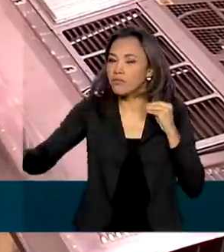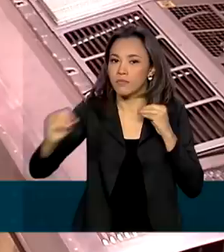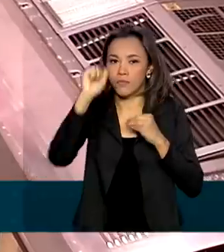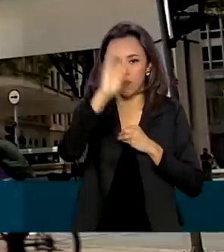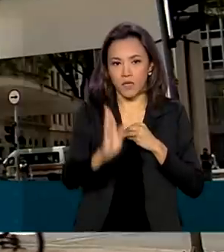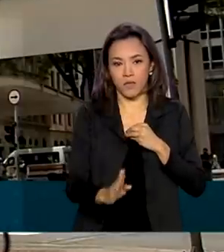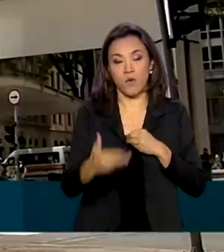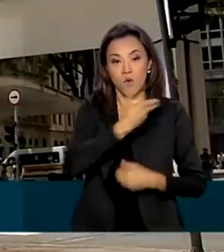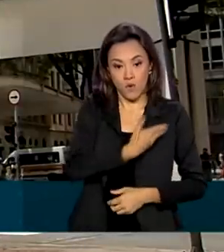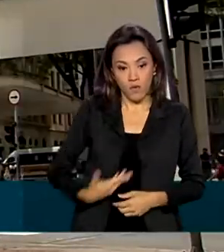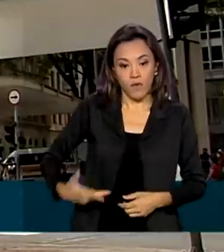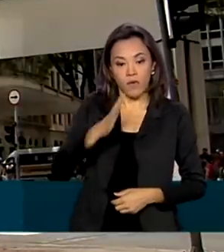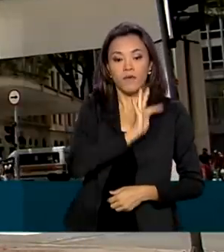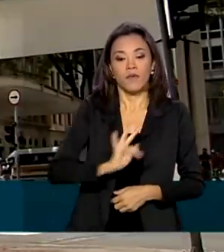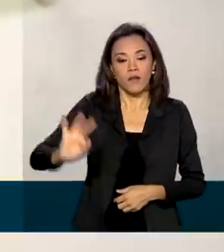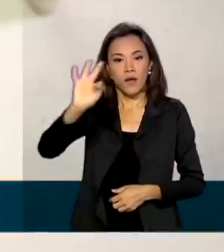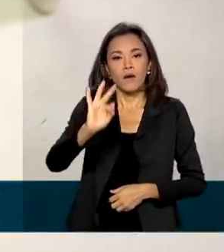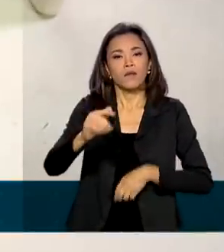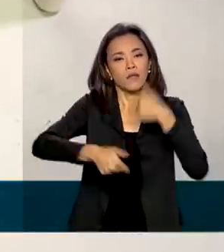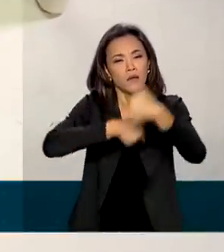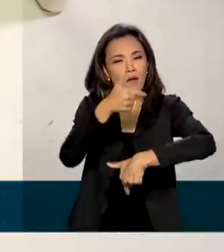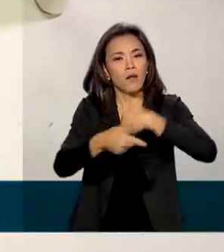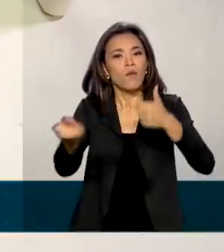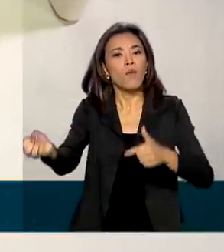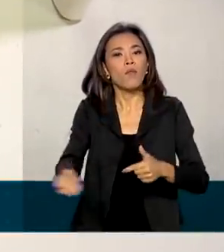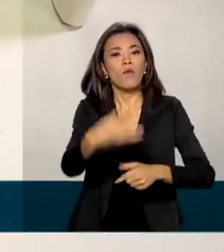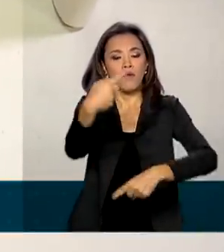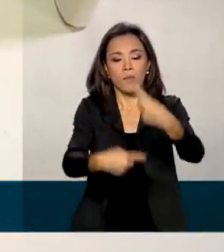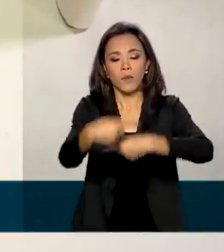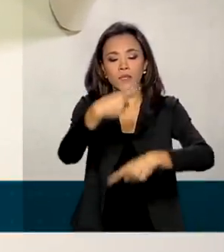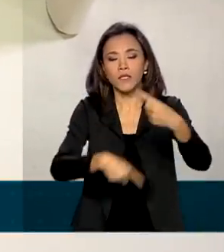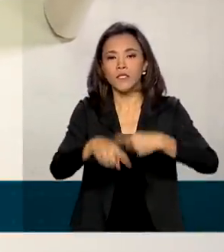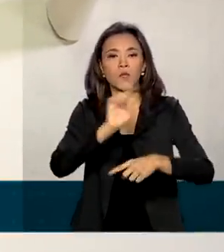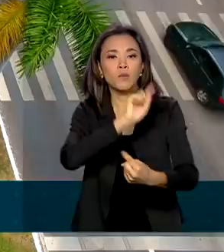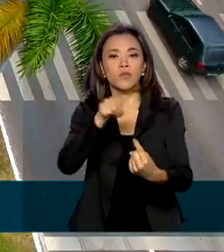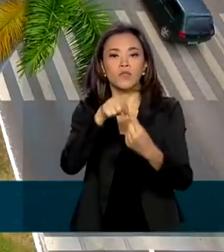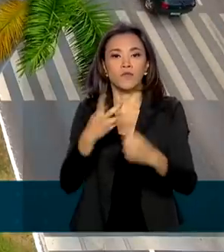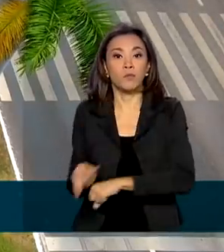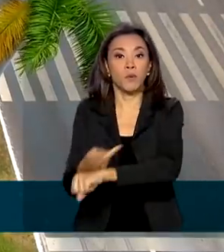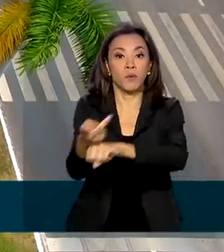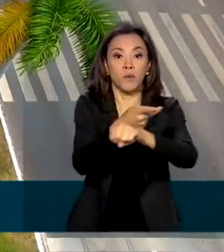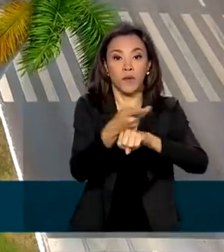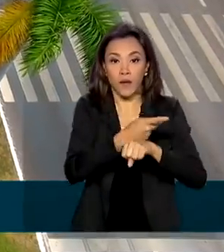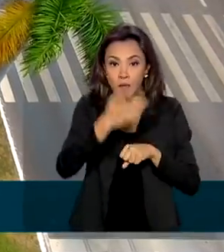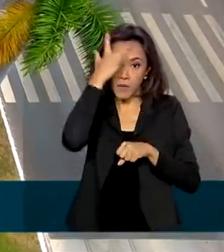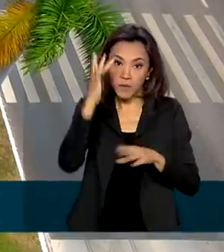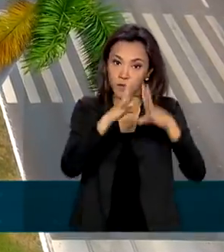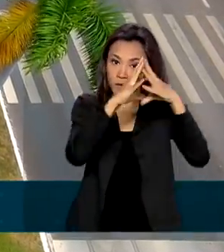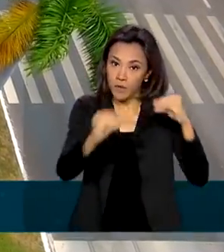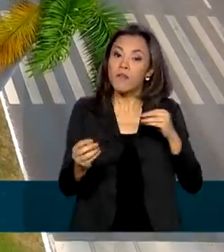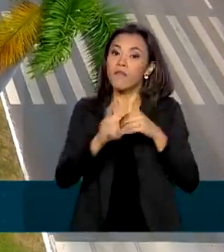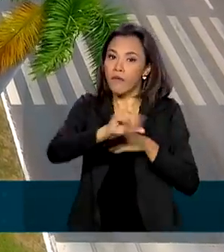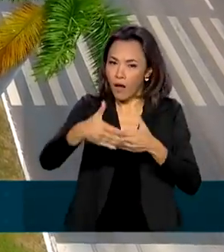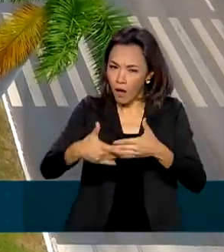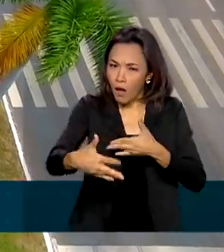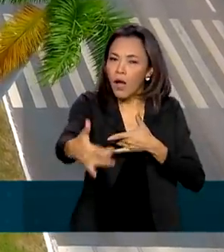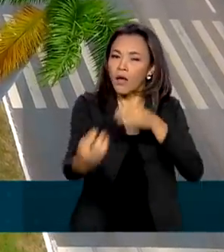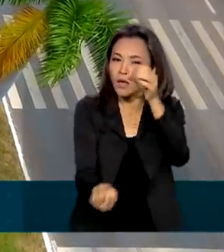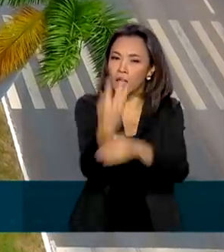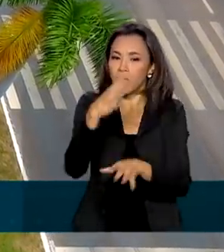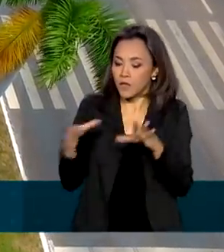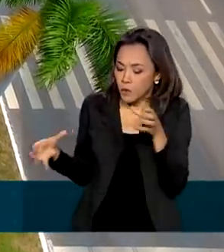federal está trabalhando numa nova política nacional de busca de pessoas desaparecidas e vai criar um comitê gestor para tratar